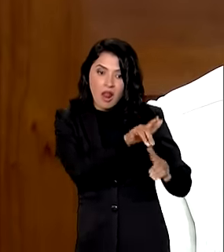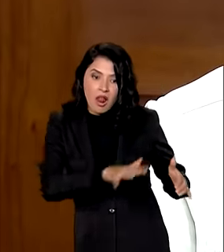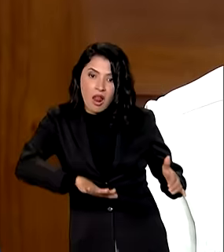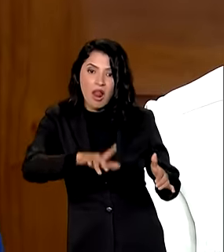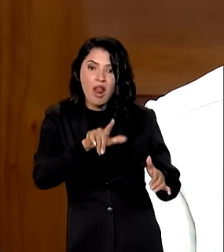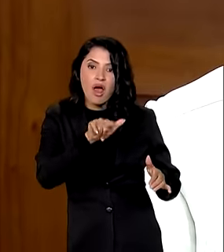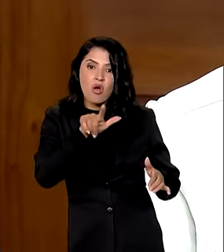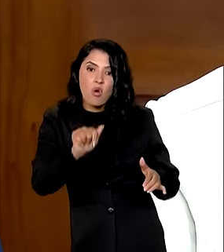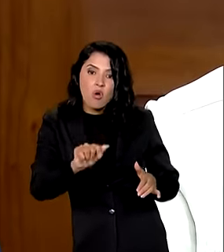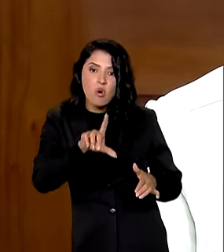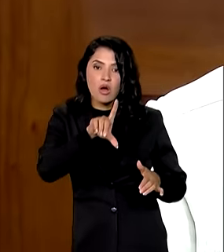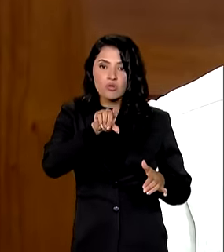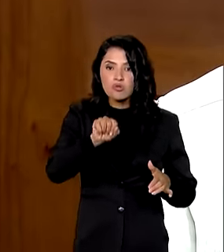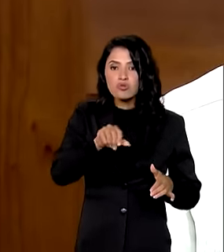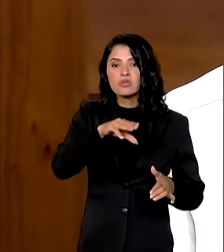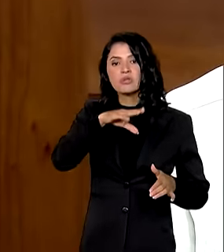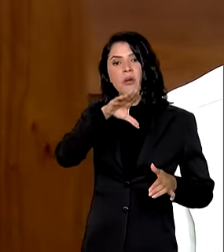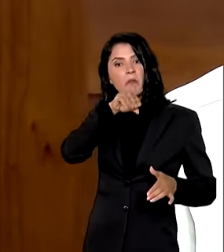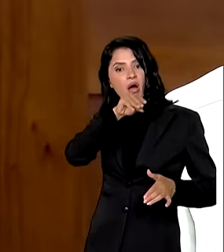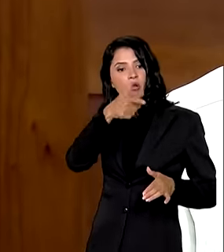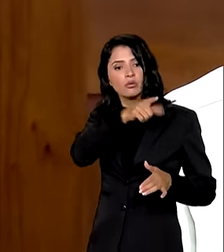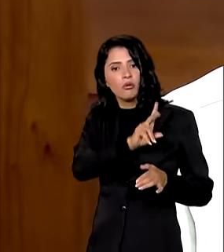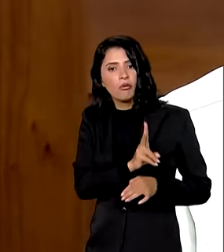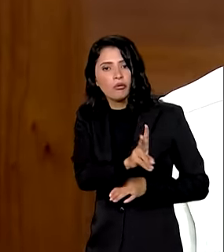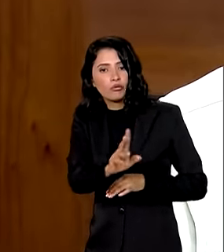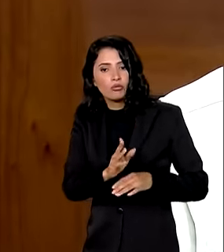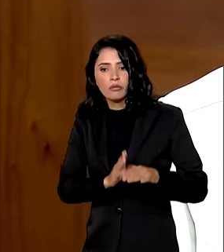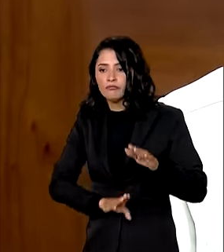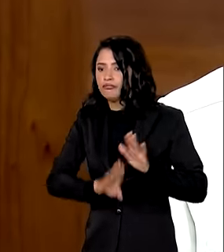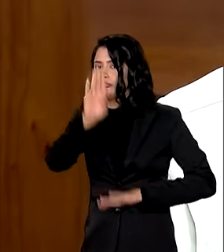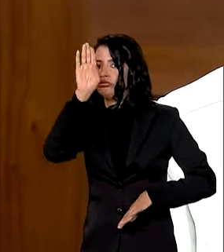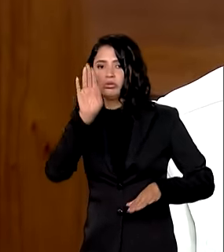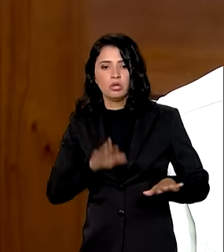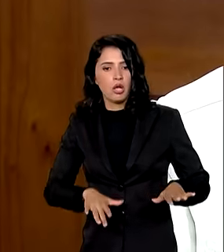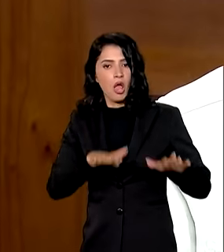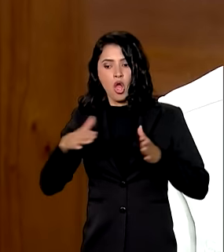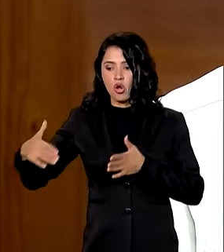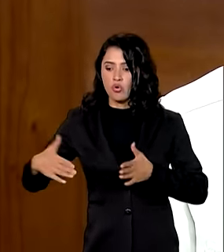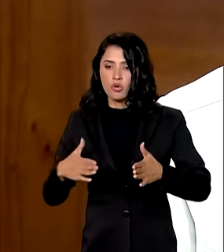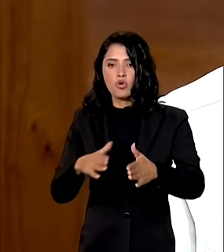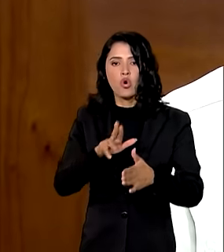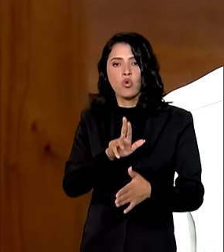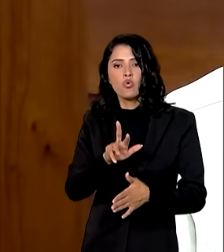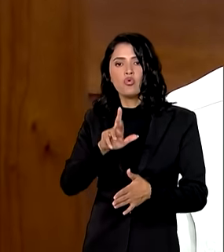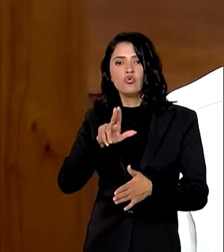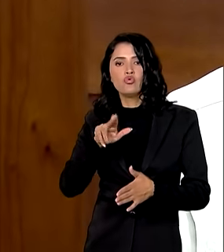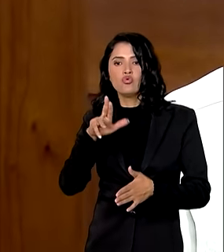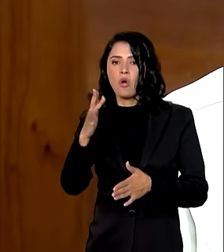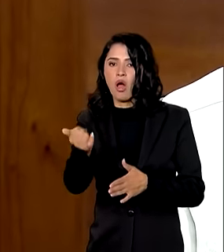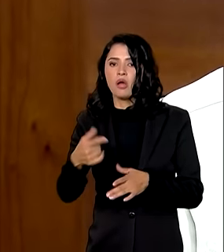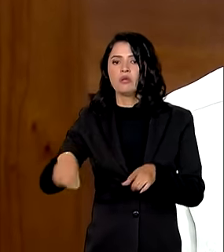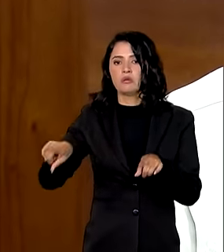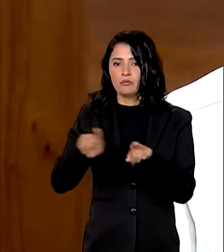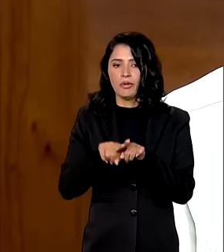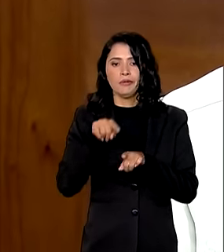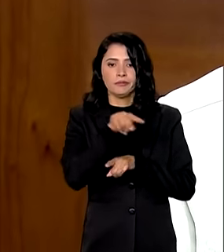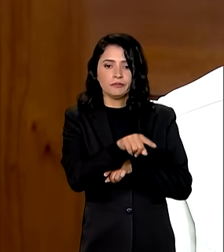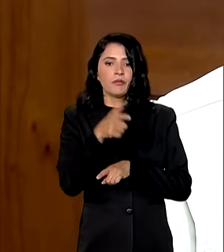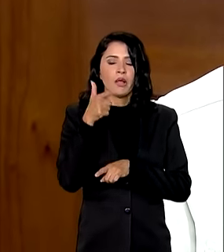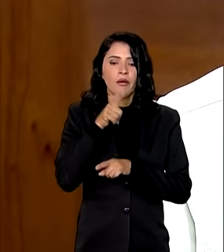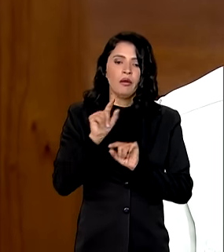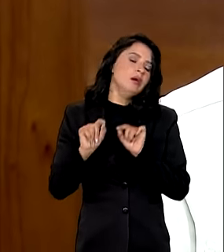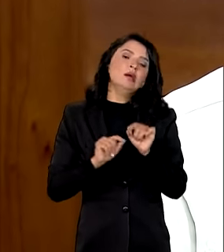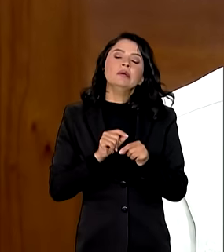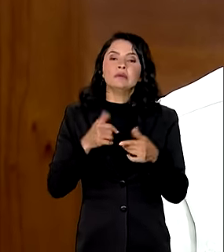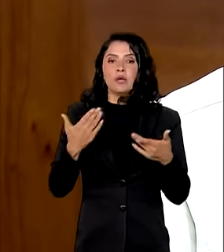ultrapassando a sua cota e o rio Uruguai também. Então, isso segura as águas do Guaíba. E